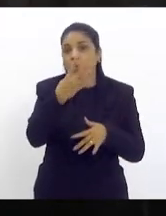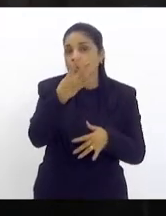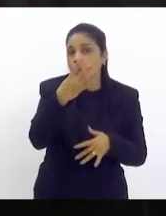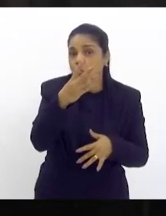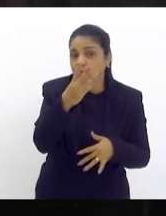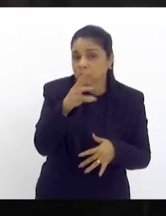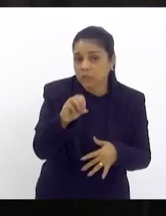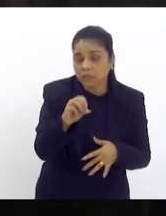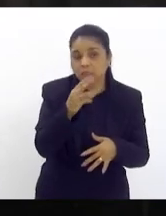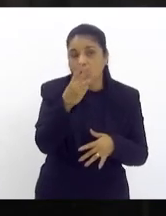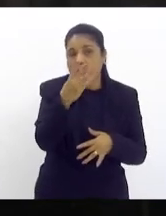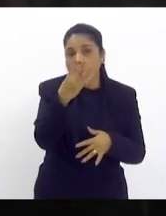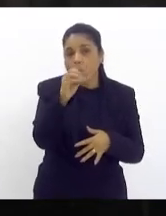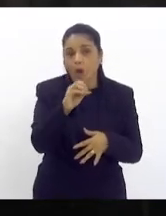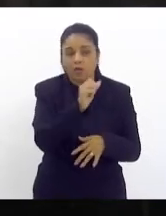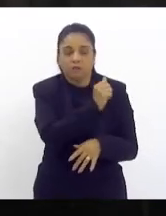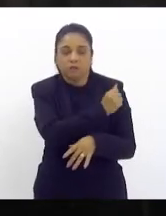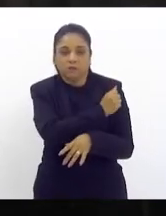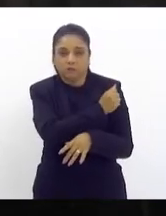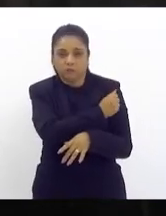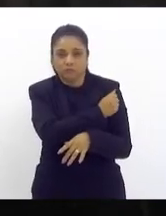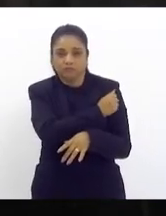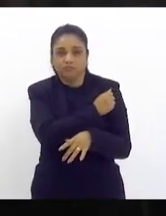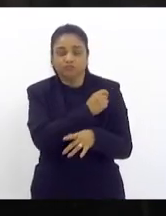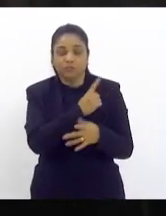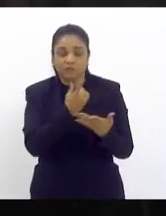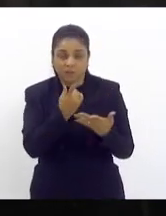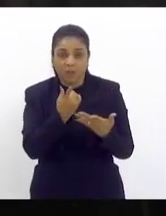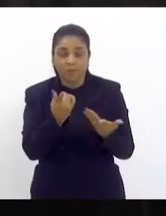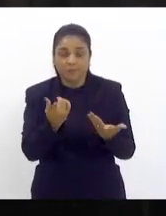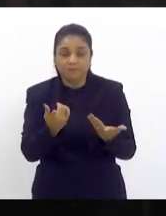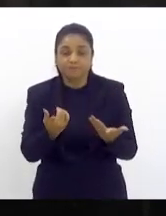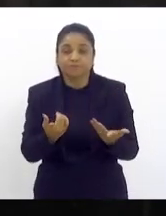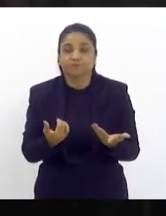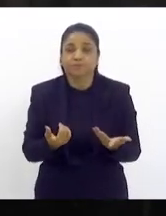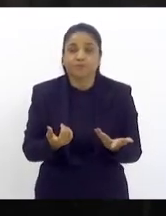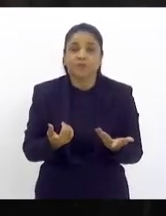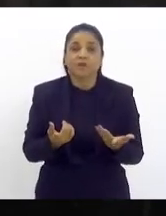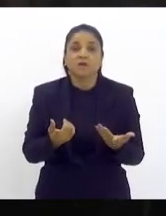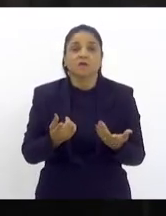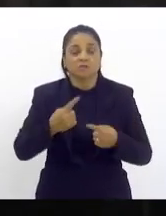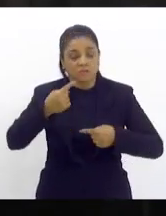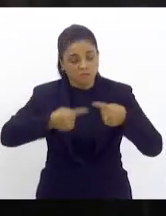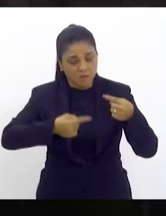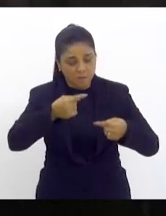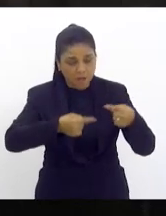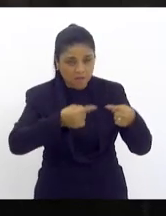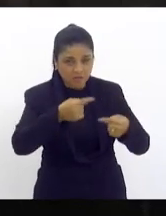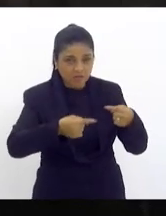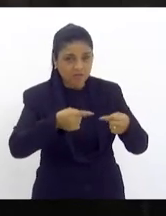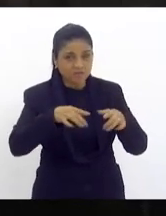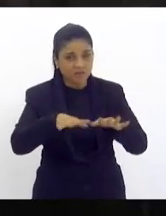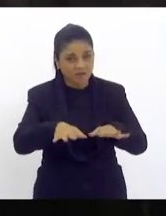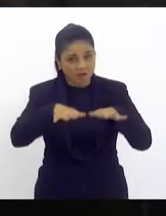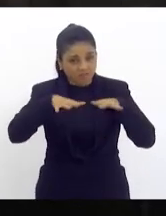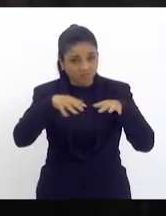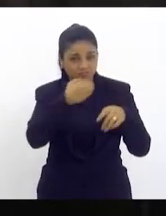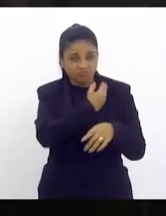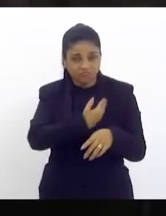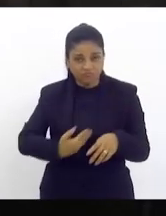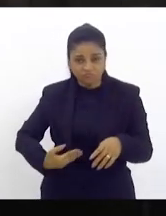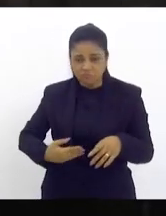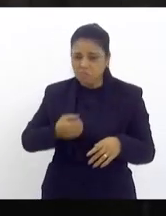o que impede inclusive a ação da violência então eu queria dizer que o debate aqui naquela audiência que foi uma boa audiência